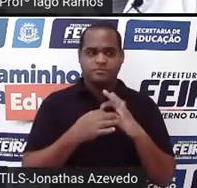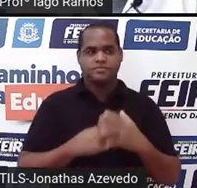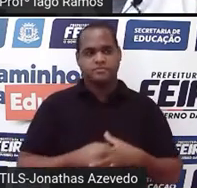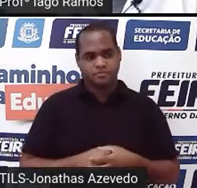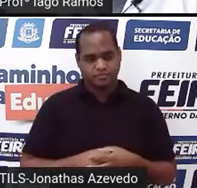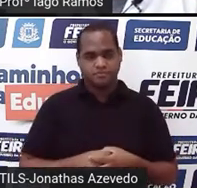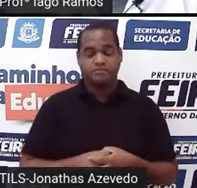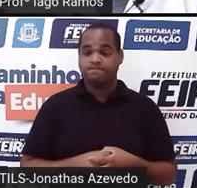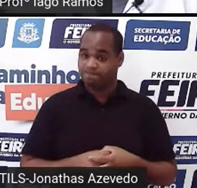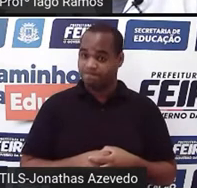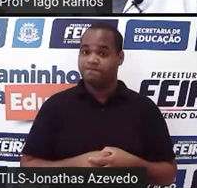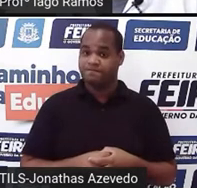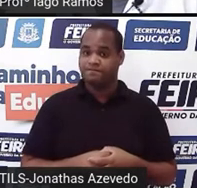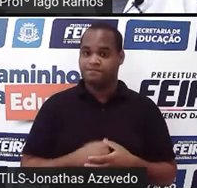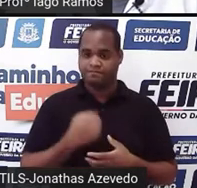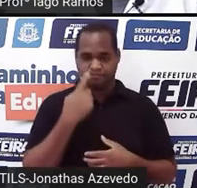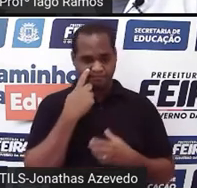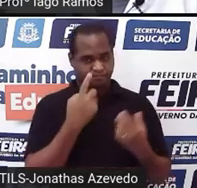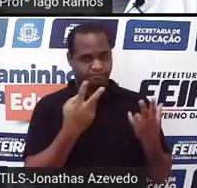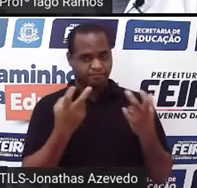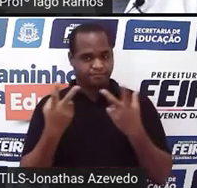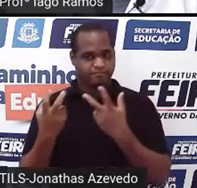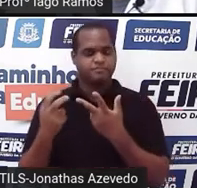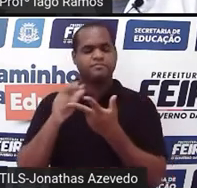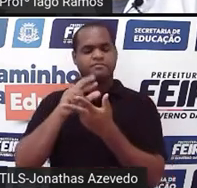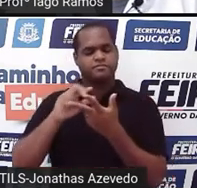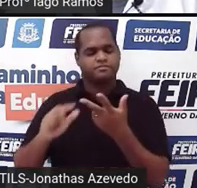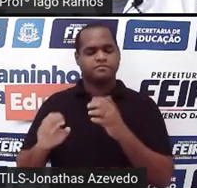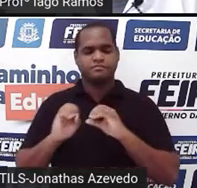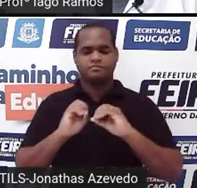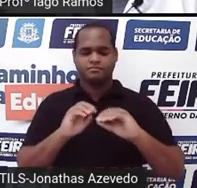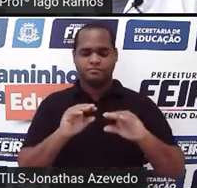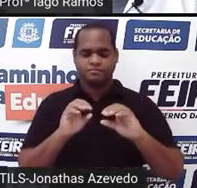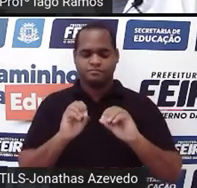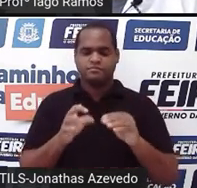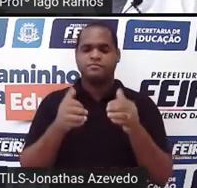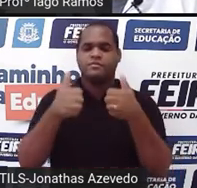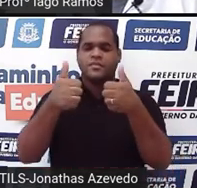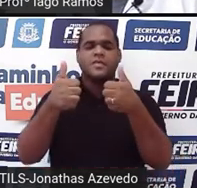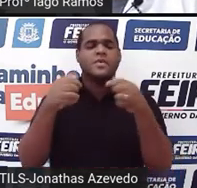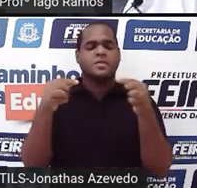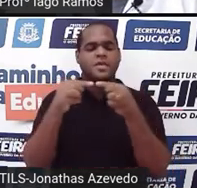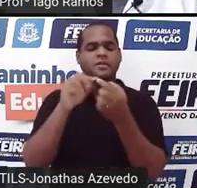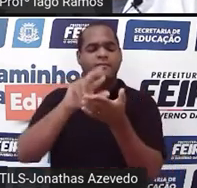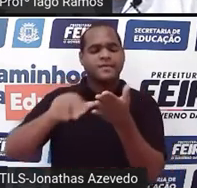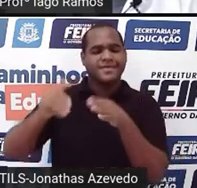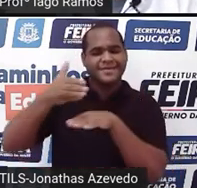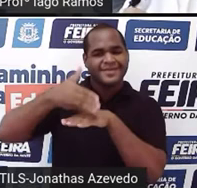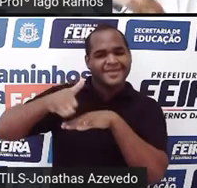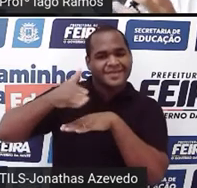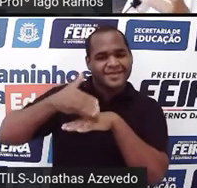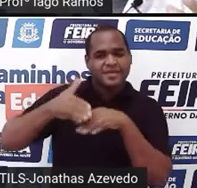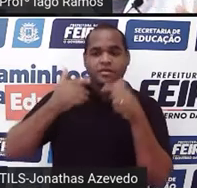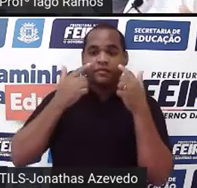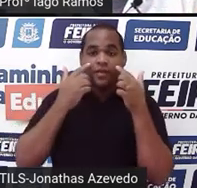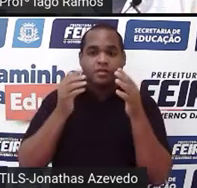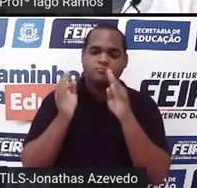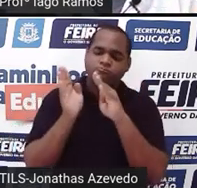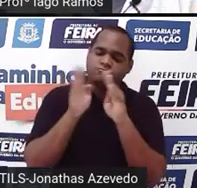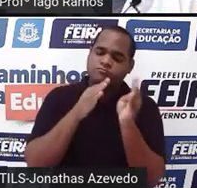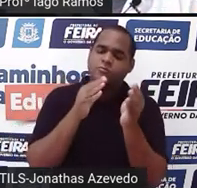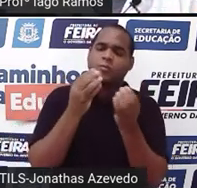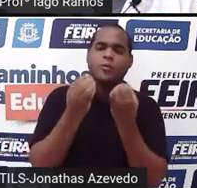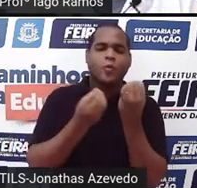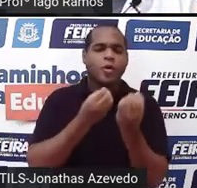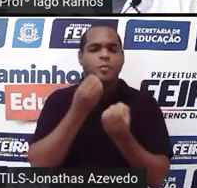Então, a gente vai ver dentro dessa aula isso de uma maneira bem prática, vendo mesmo como é que funciona,